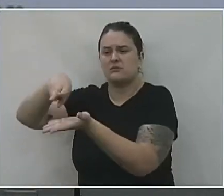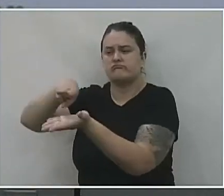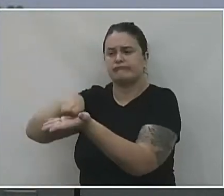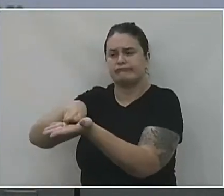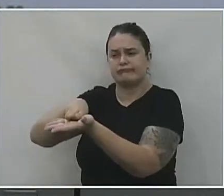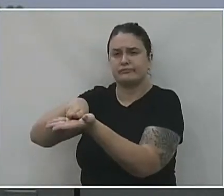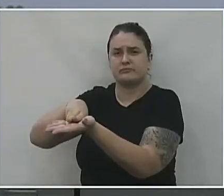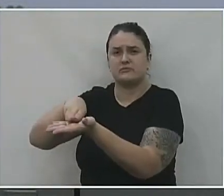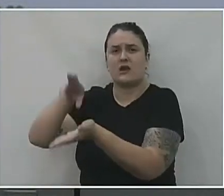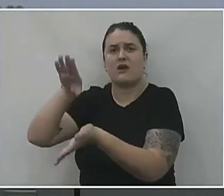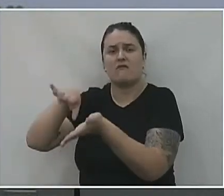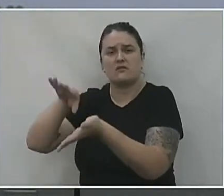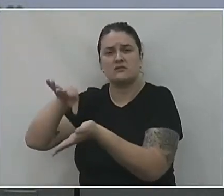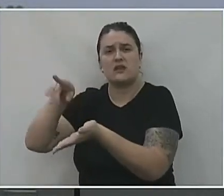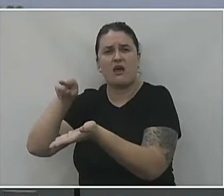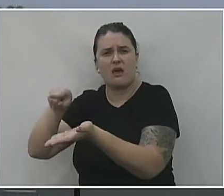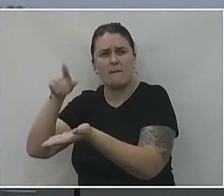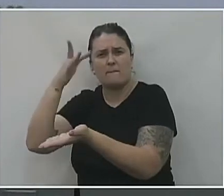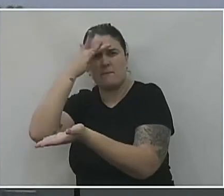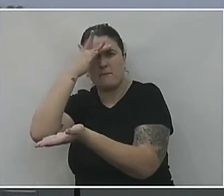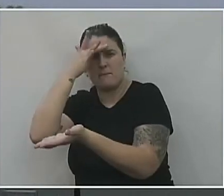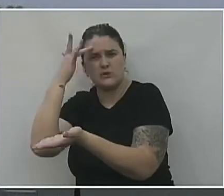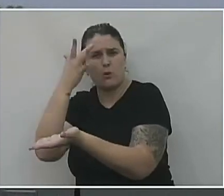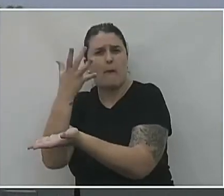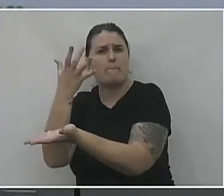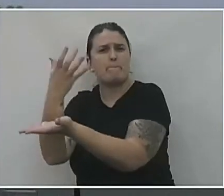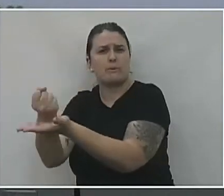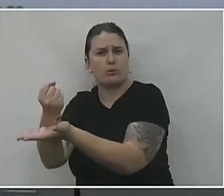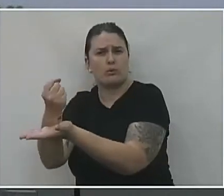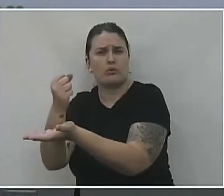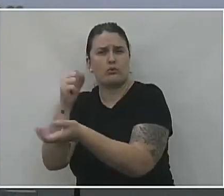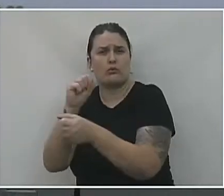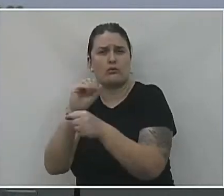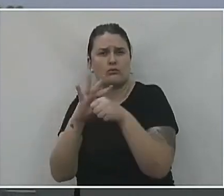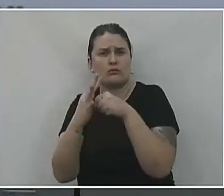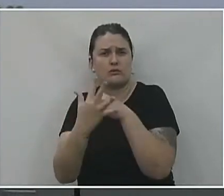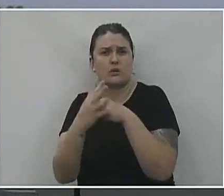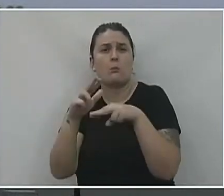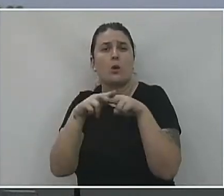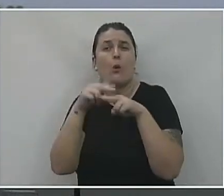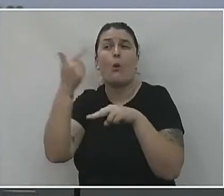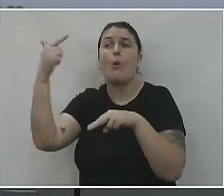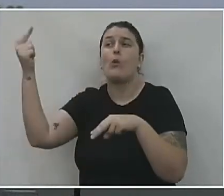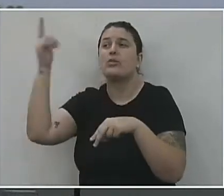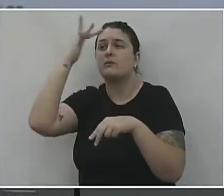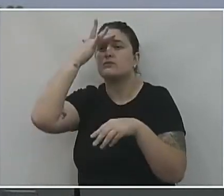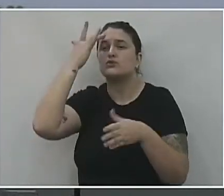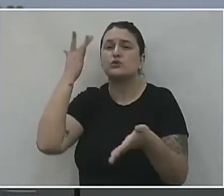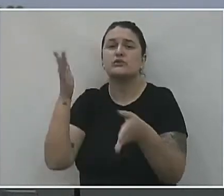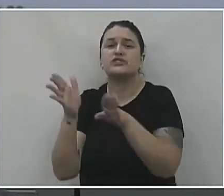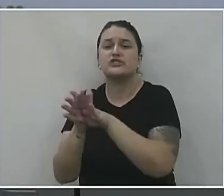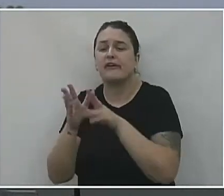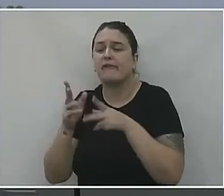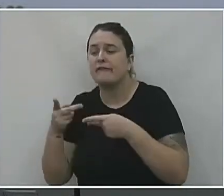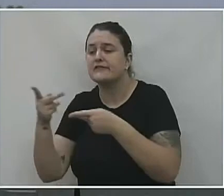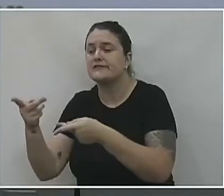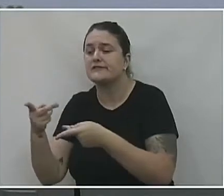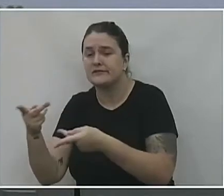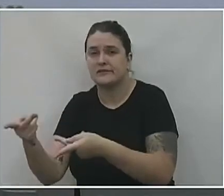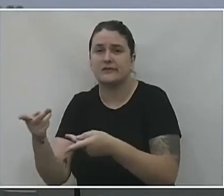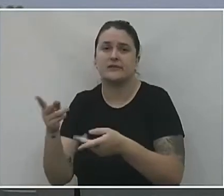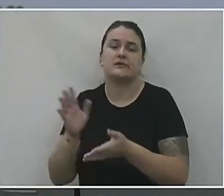Que elas acabam contraindo o vírus por pessoas que chegam até a casa delas.